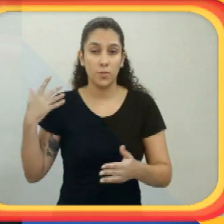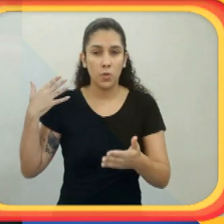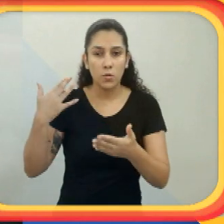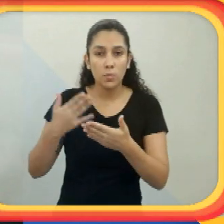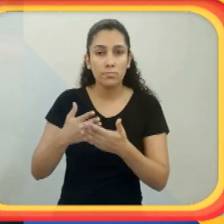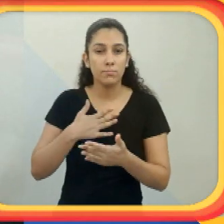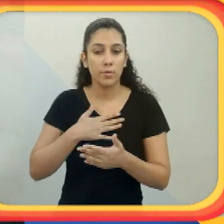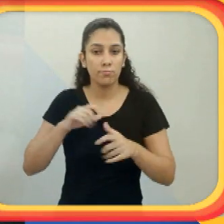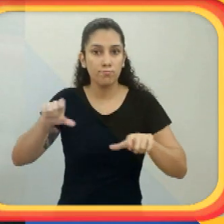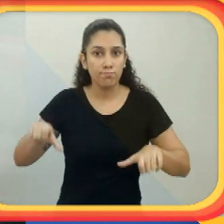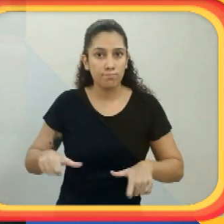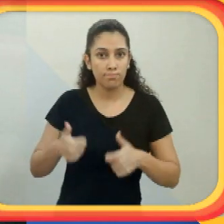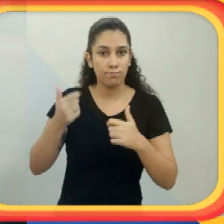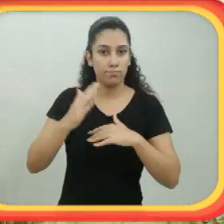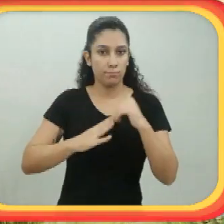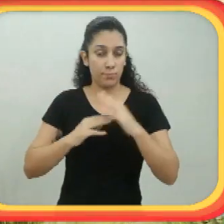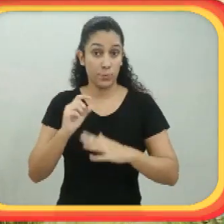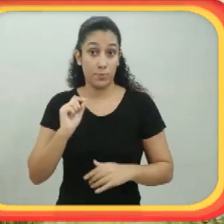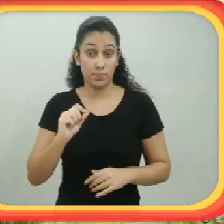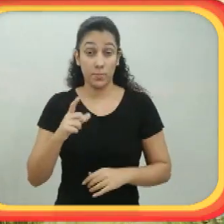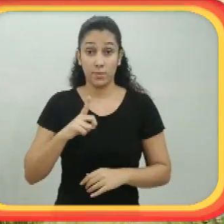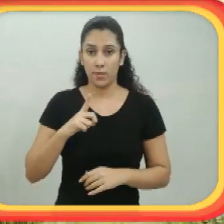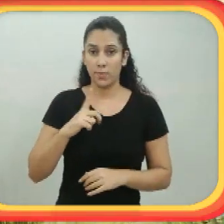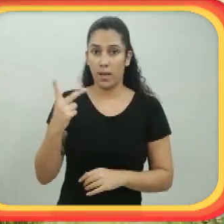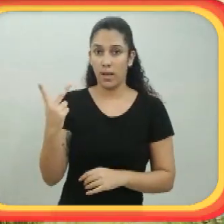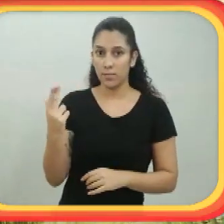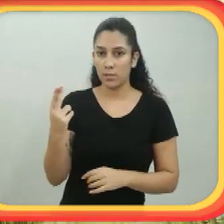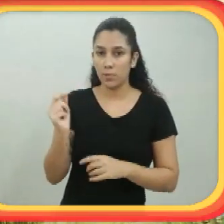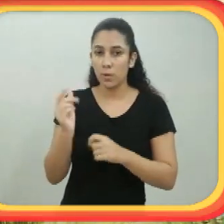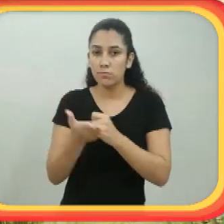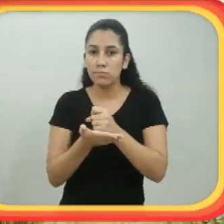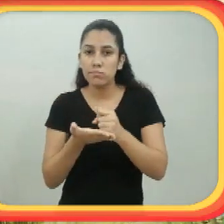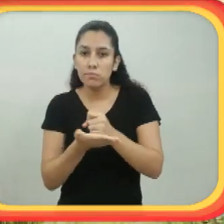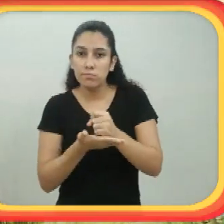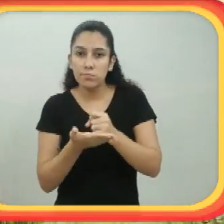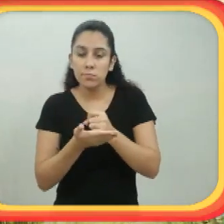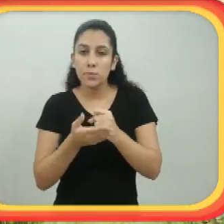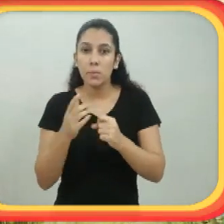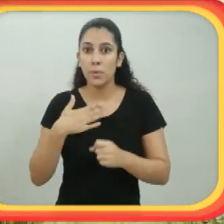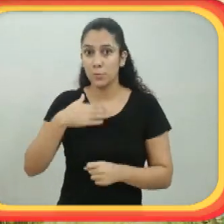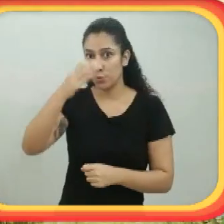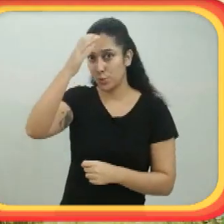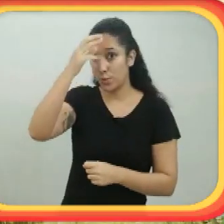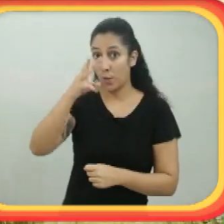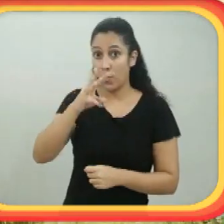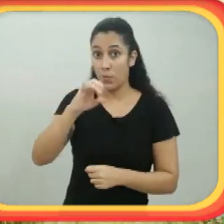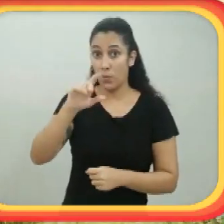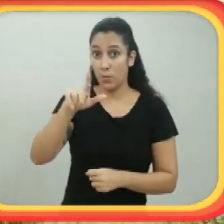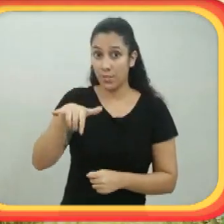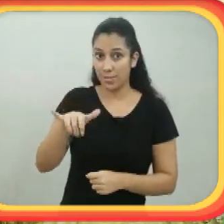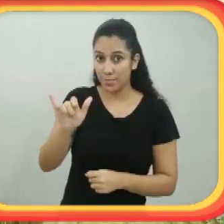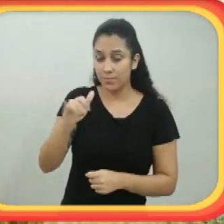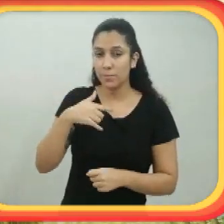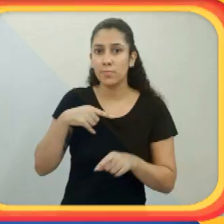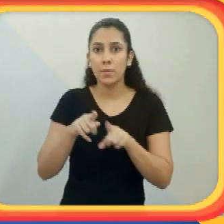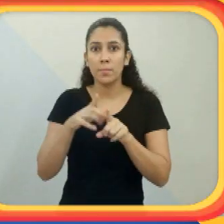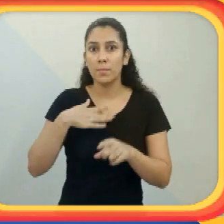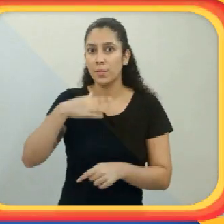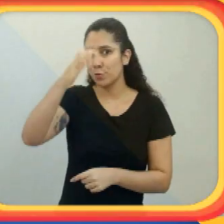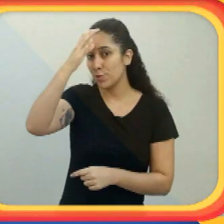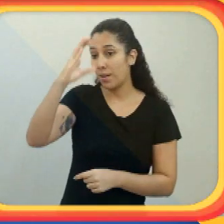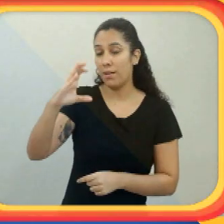Ao longo da minha reabilitação, teve um casal que foi fundamental, que foi o meu tio, o Willi,